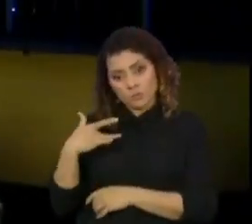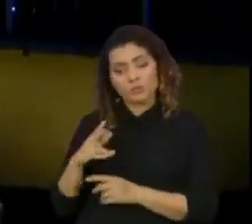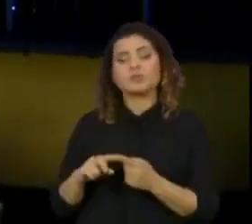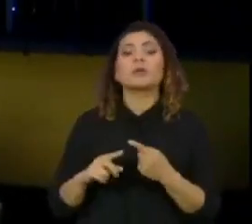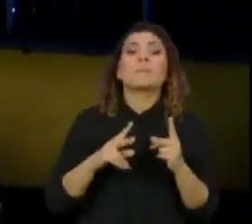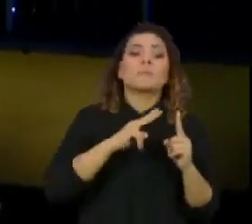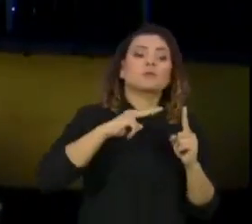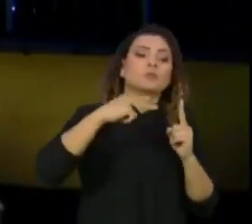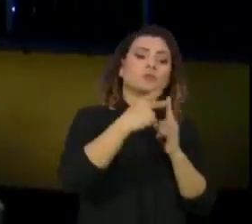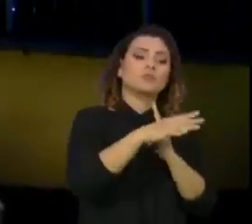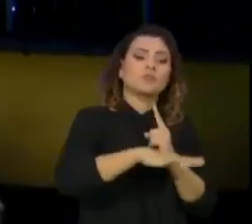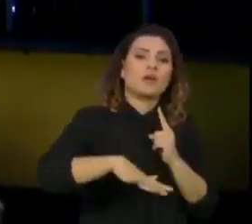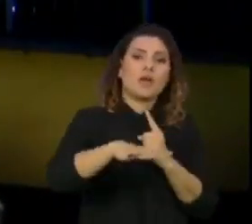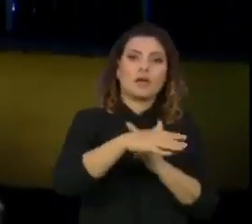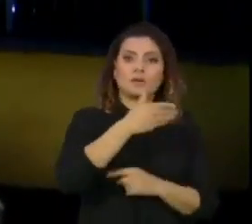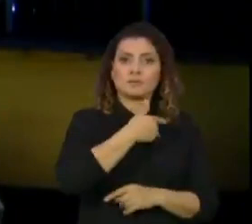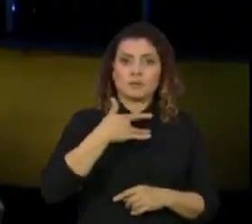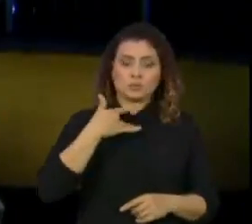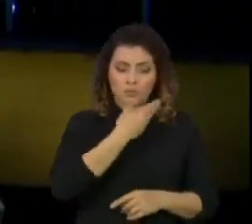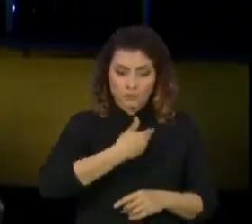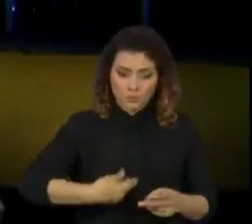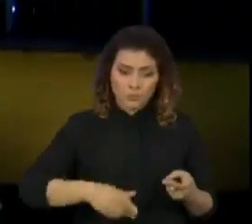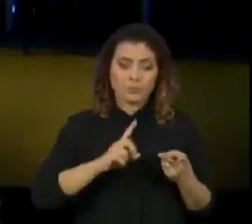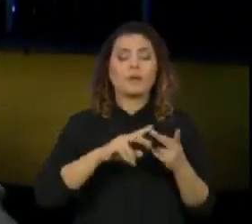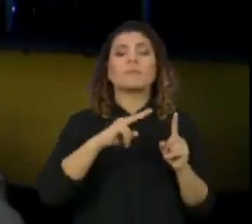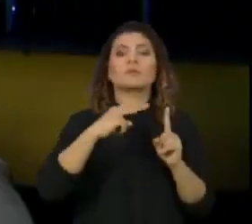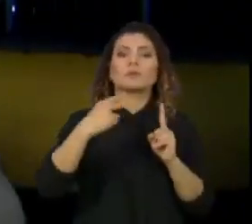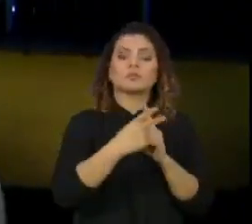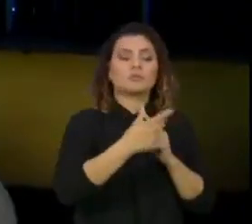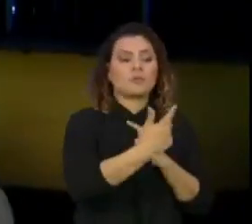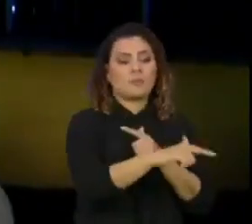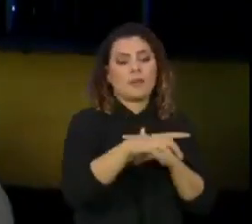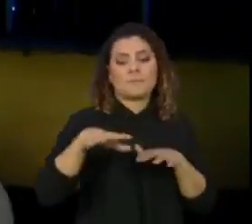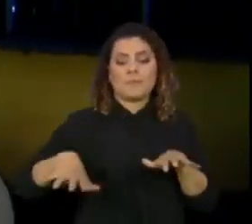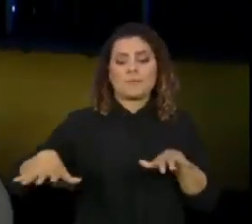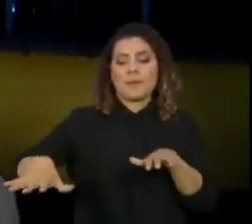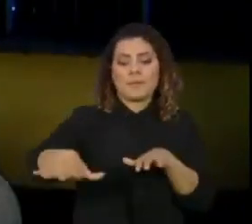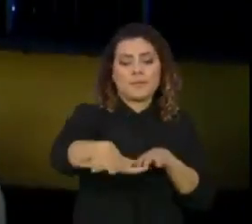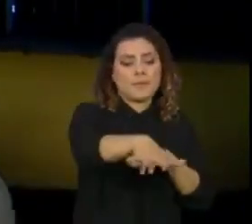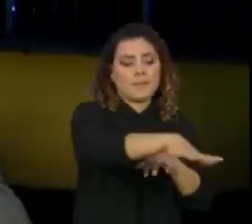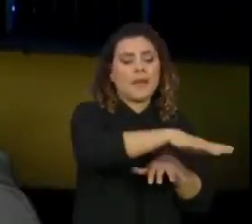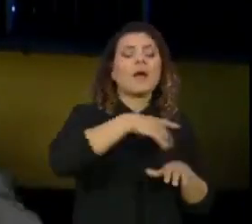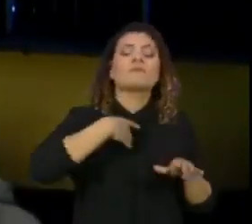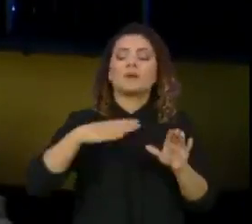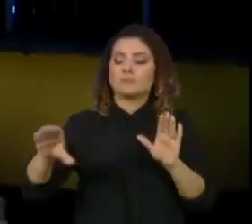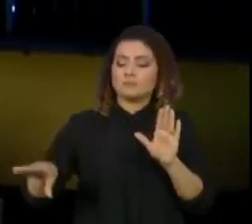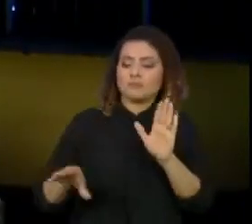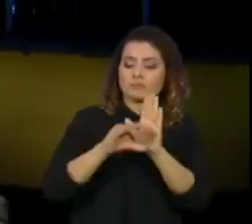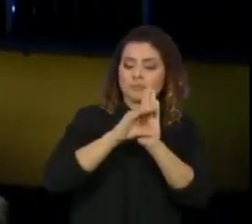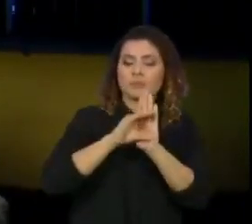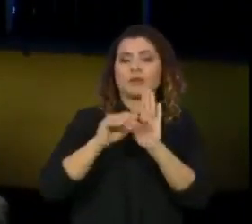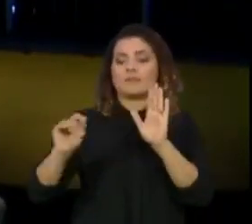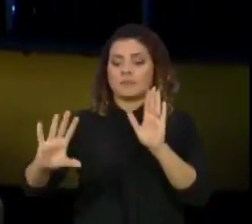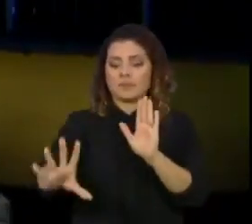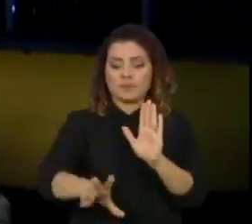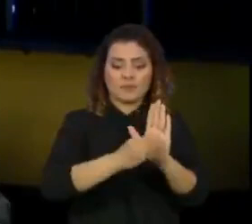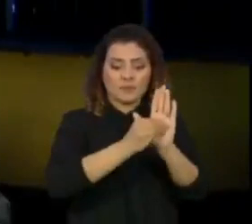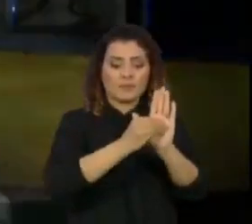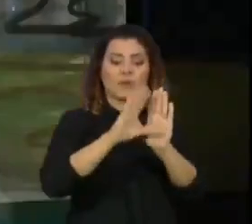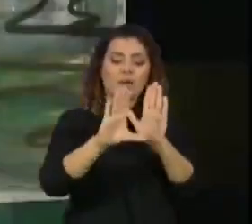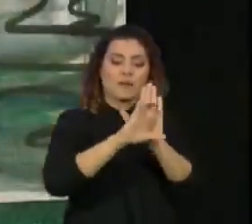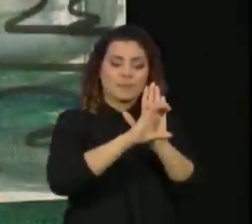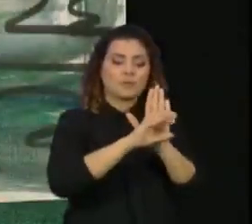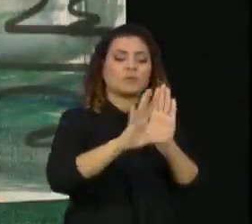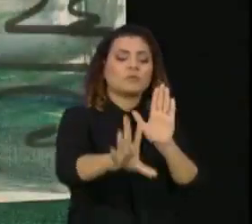perspectiva da saúde pública, os capítulos que cobrarão o envolvimento de pessoas em